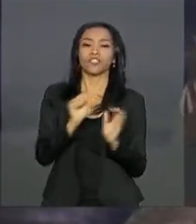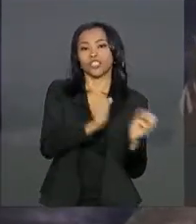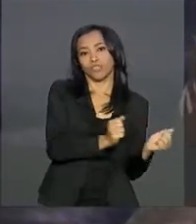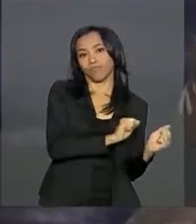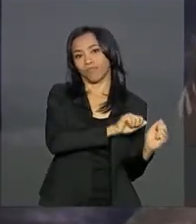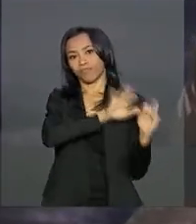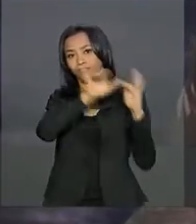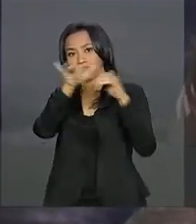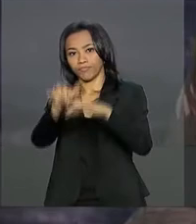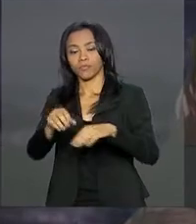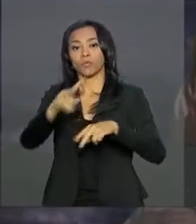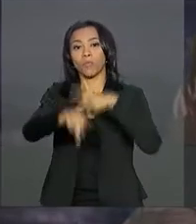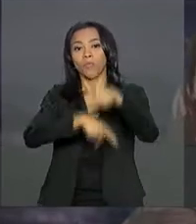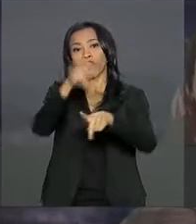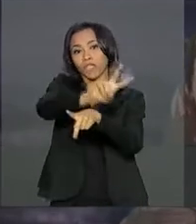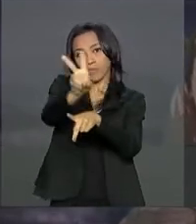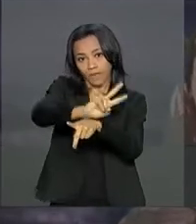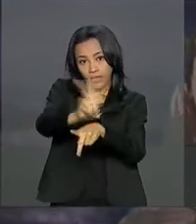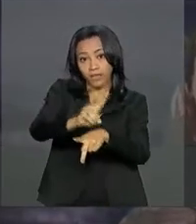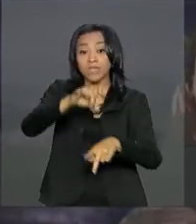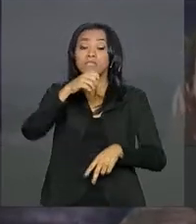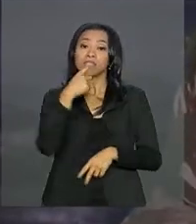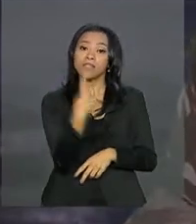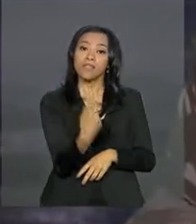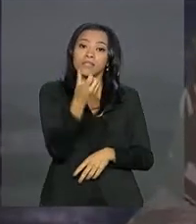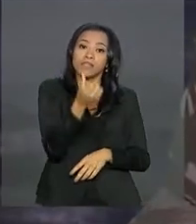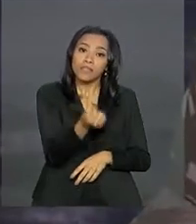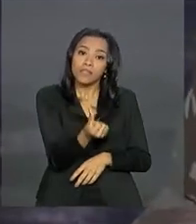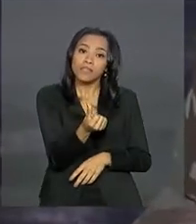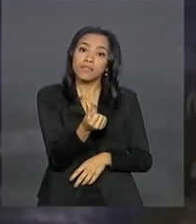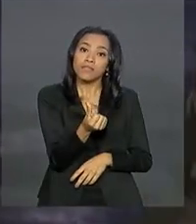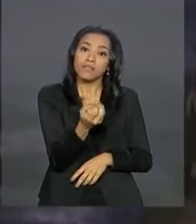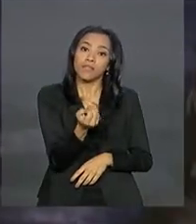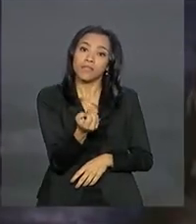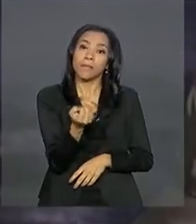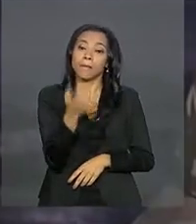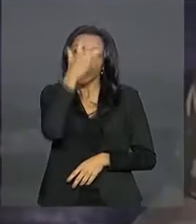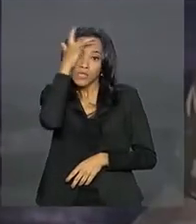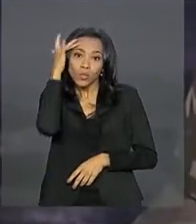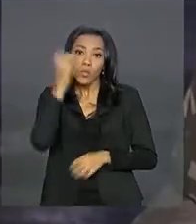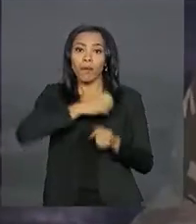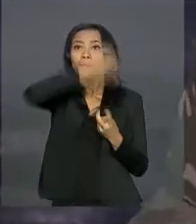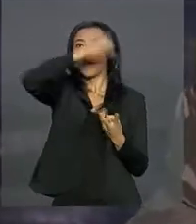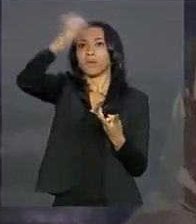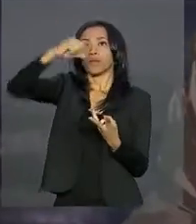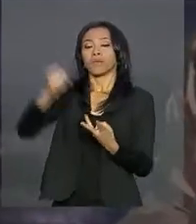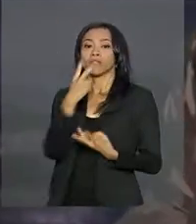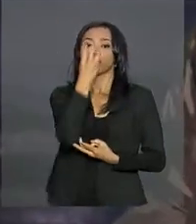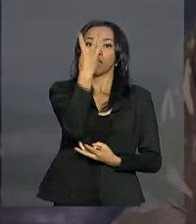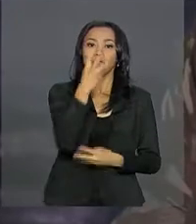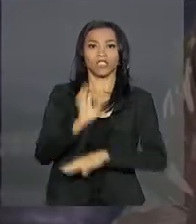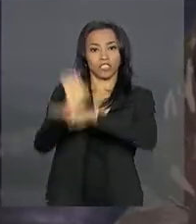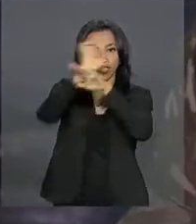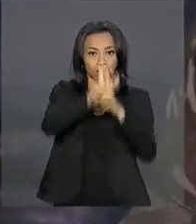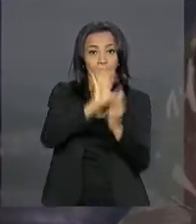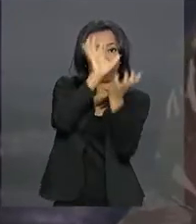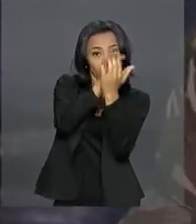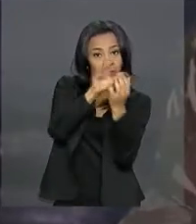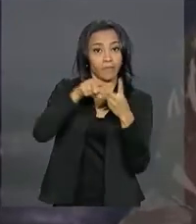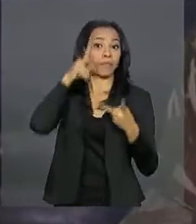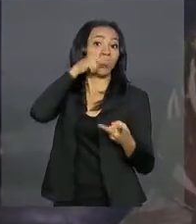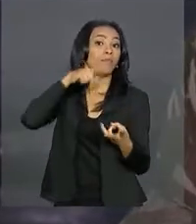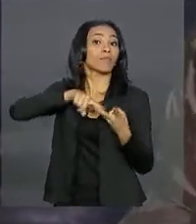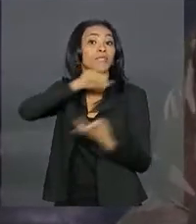cerca de 160 pessoas aqui de Boa Vista, em Roraima, para outros três estados do país, Pernambuco, Paraíba